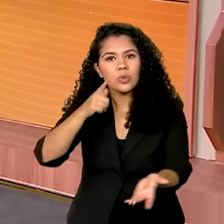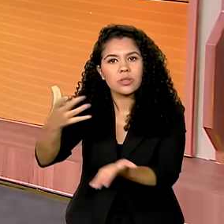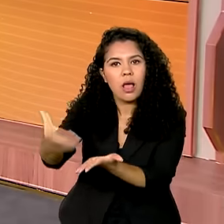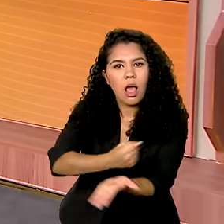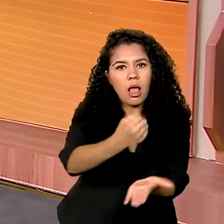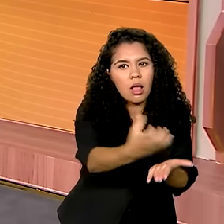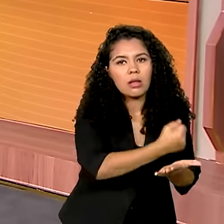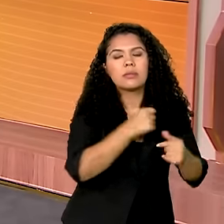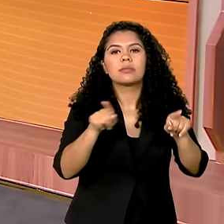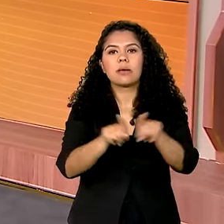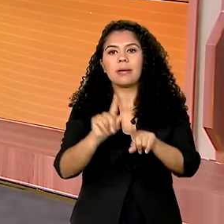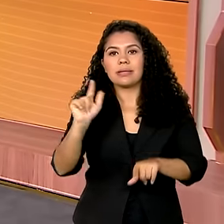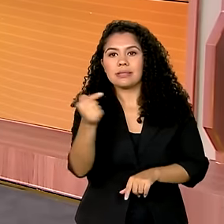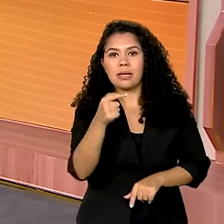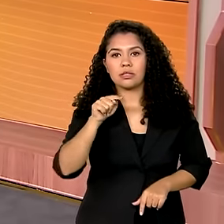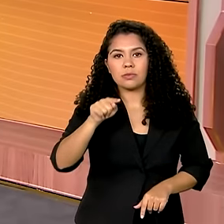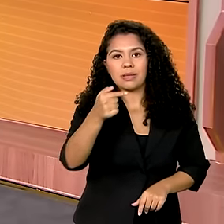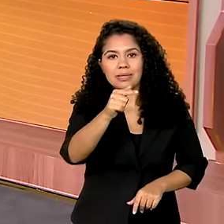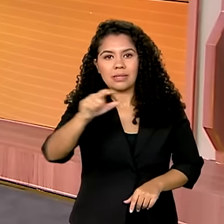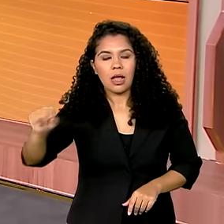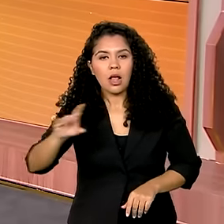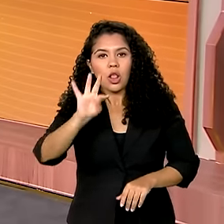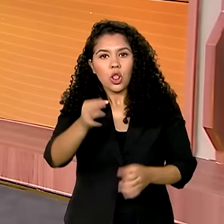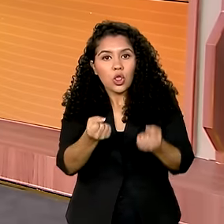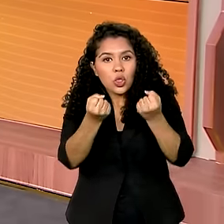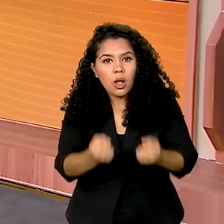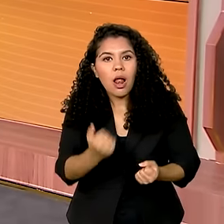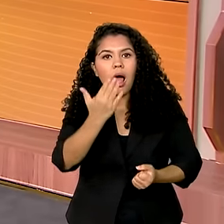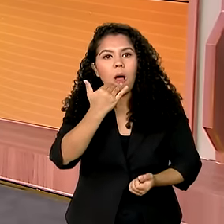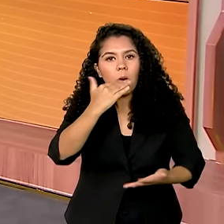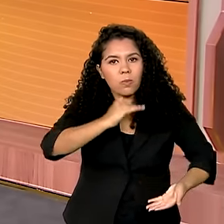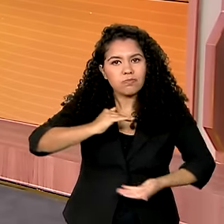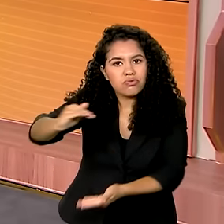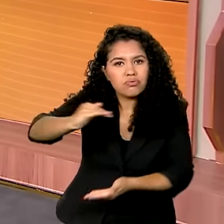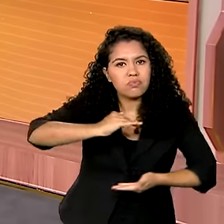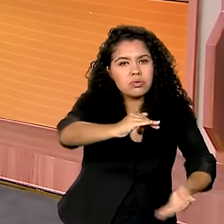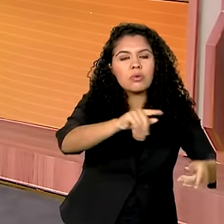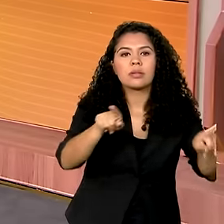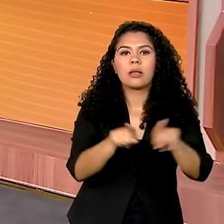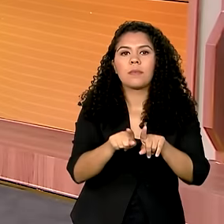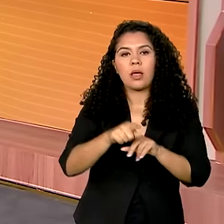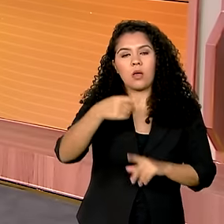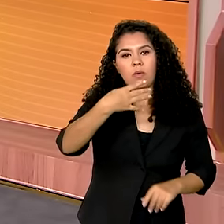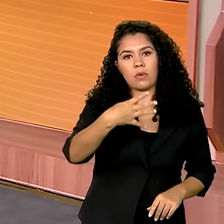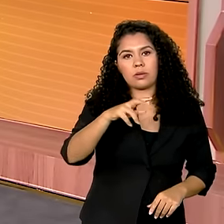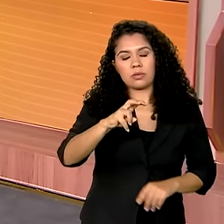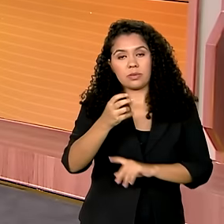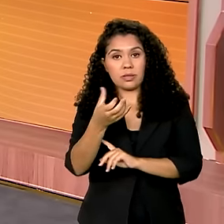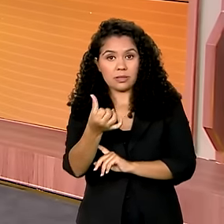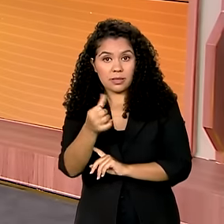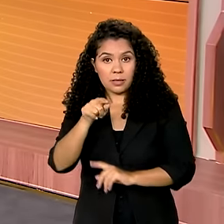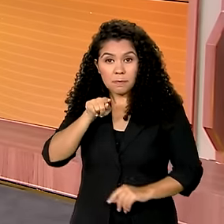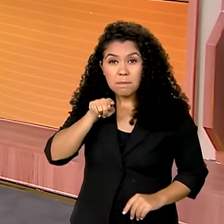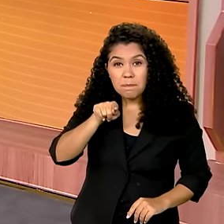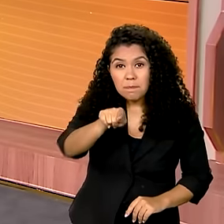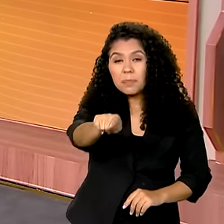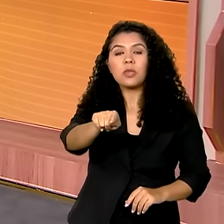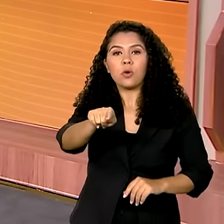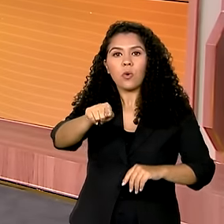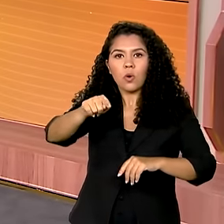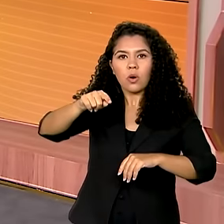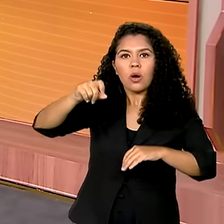.700 toneladas de alimentos transportados e 456 mil pontos de